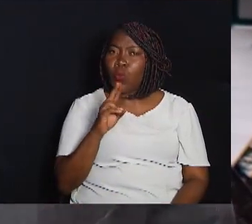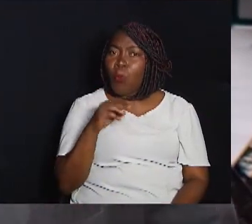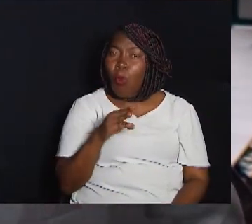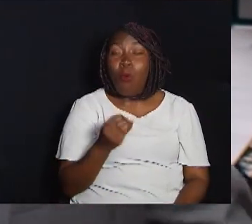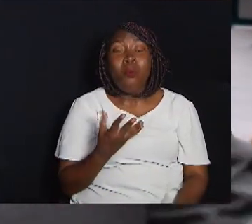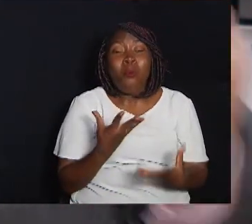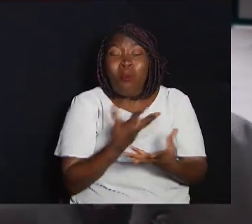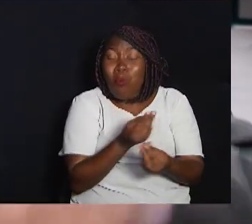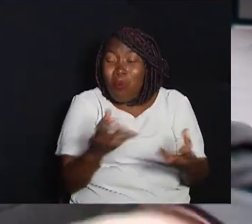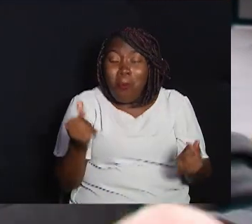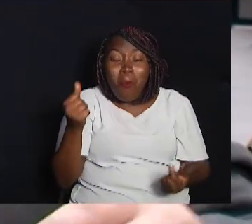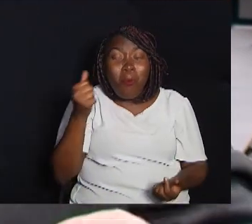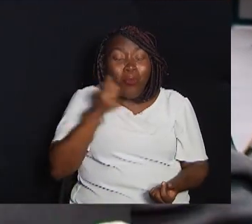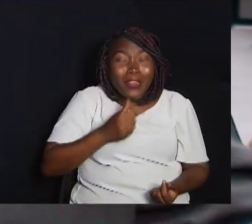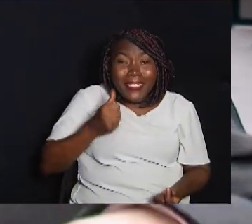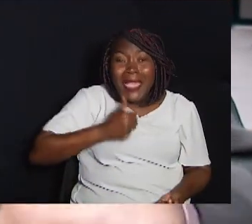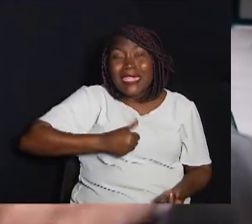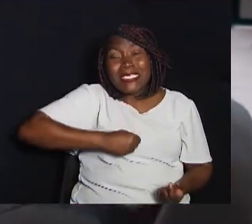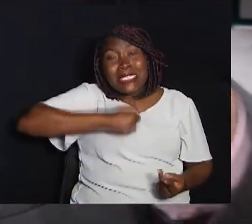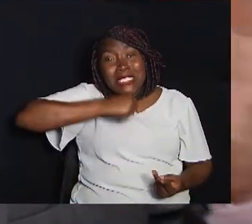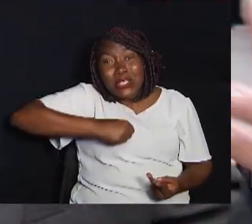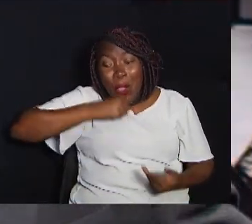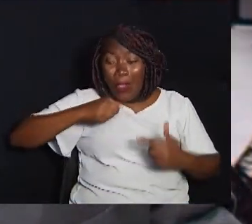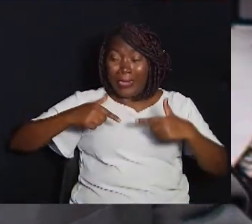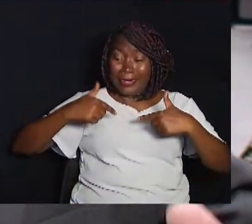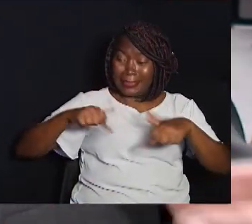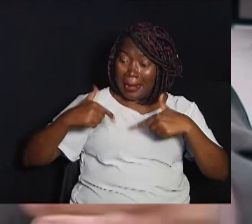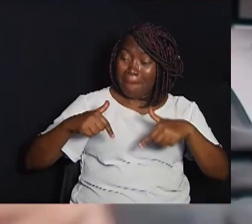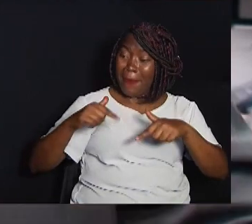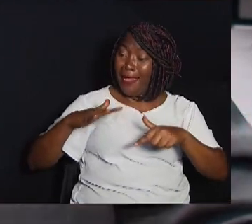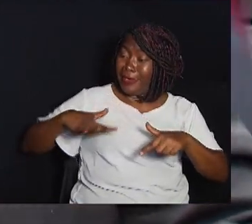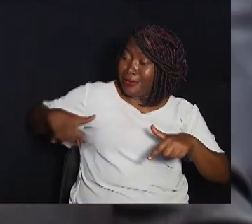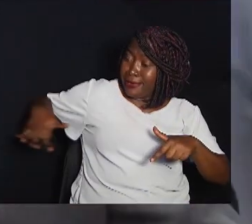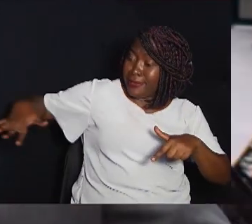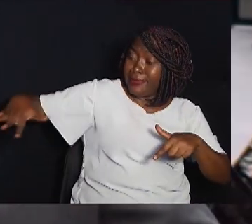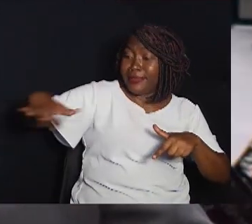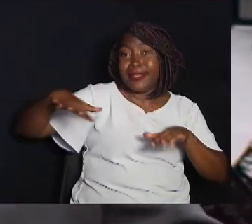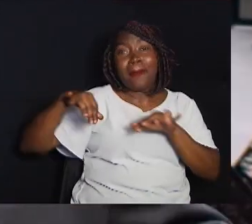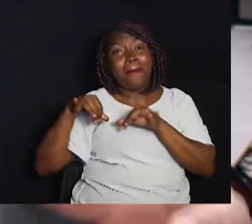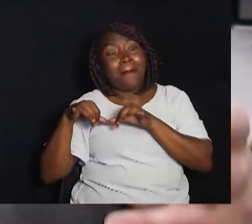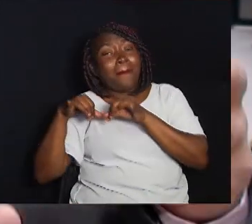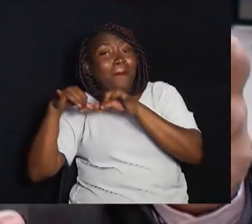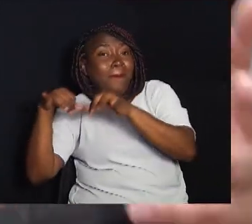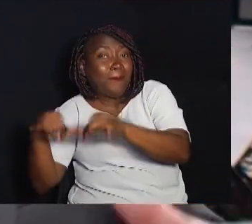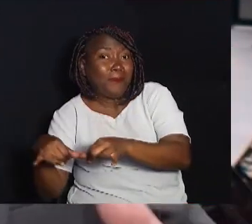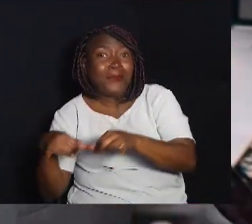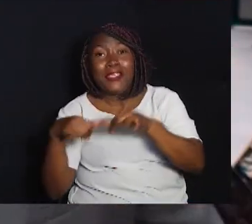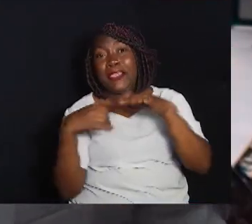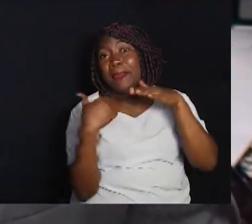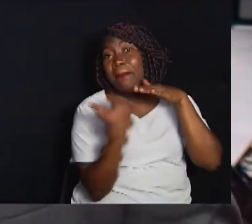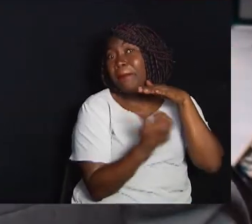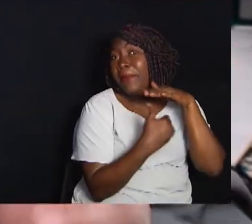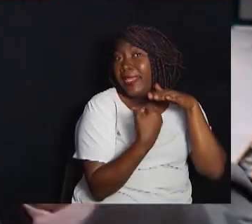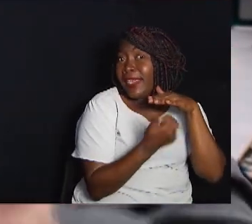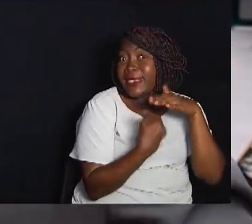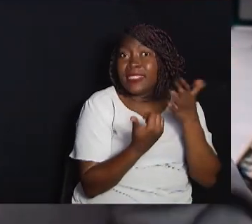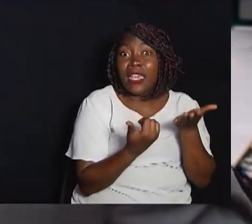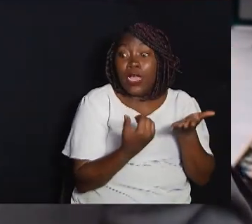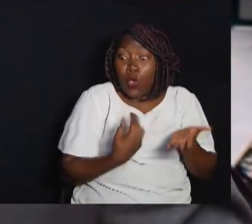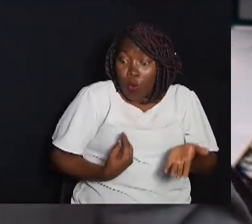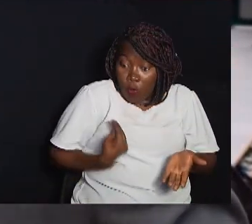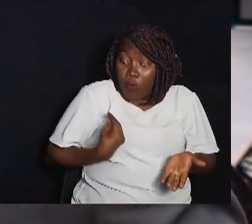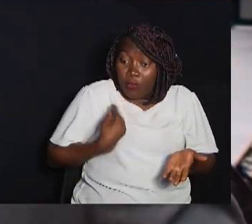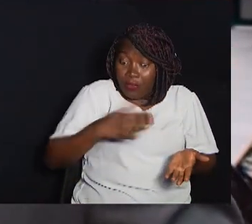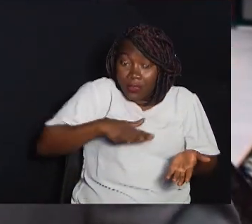senhoras que trabalham ali no entorno Em supermercados, em empresas e convivem nesta região